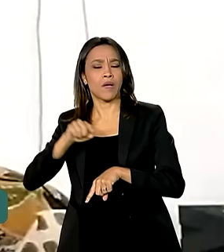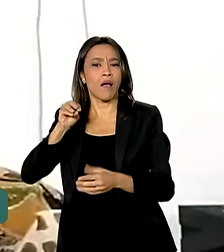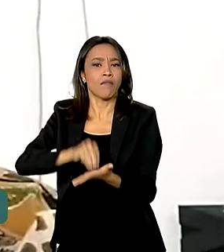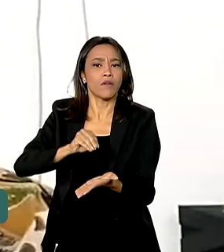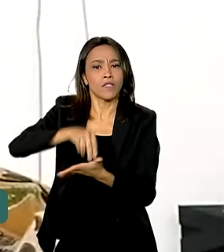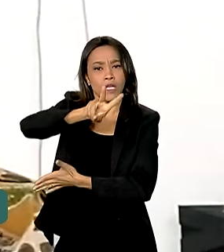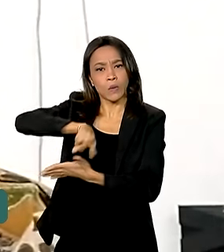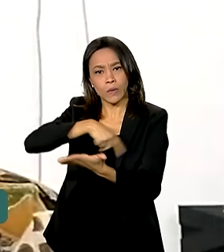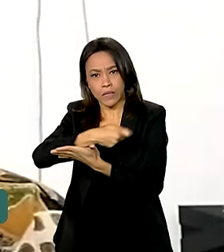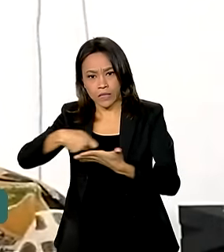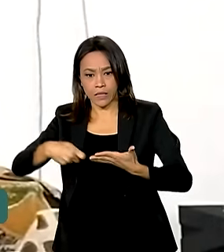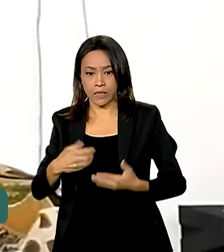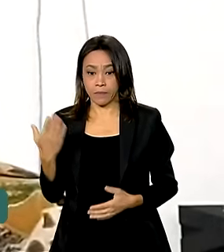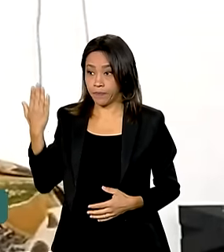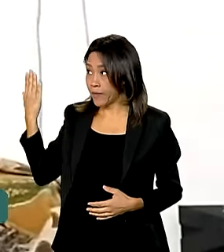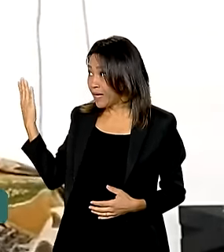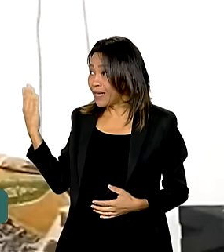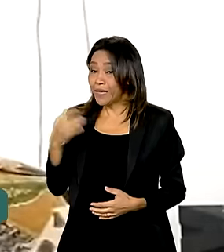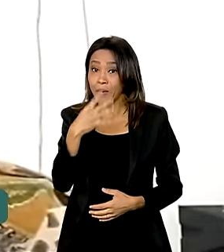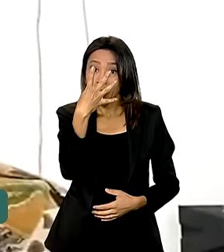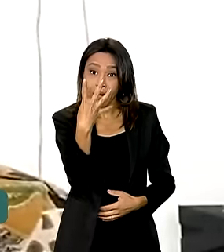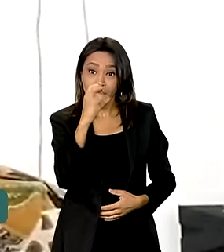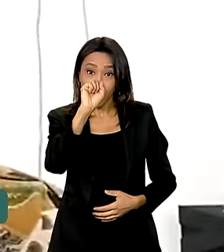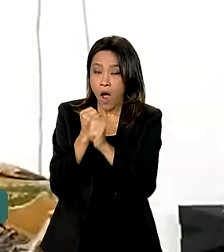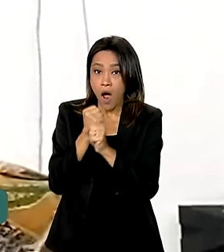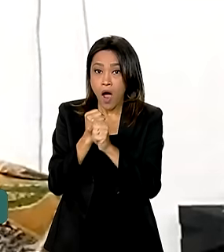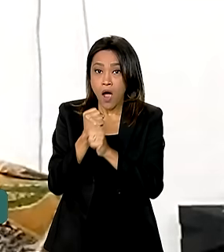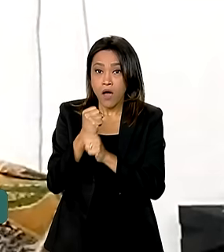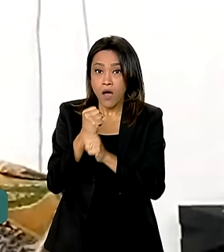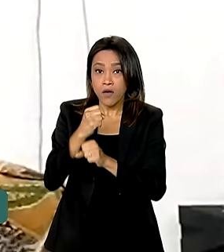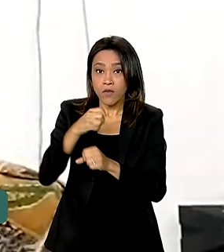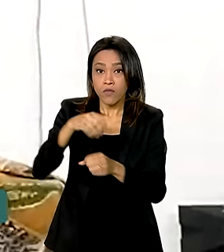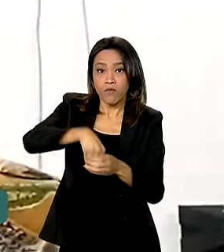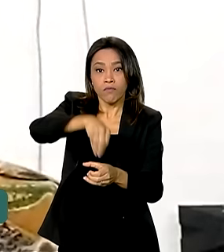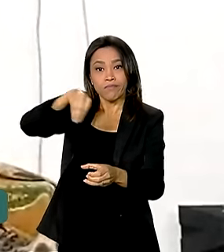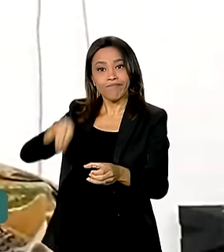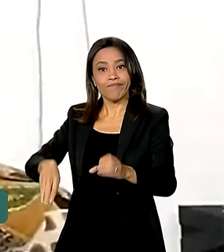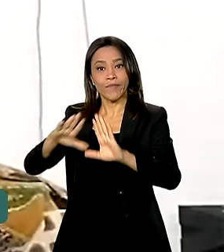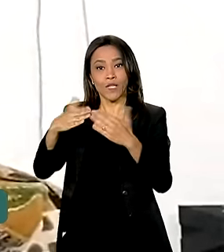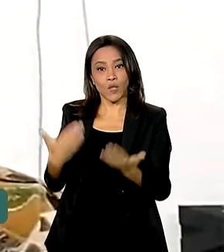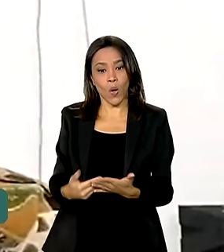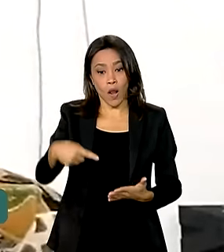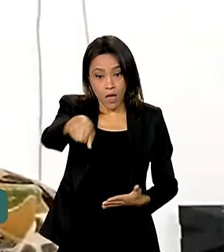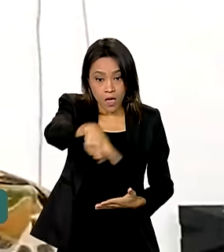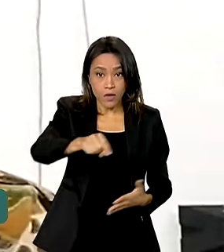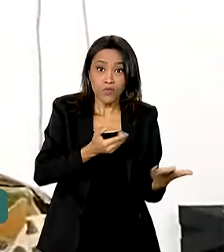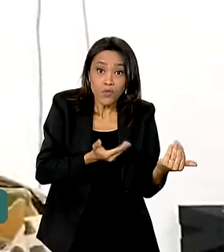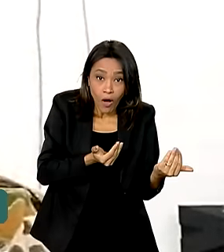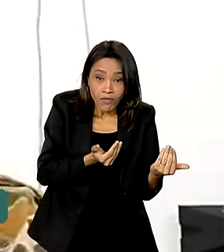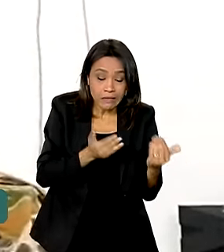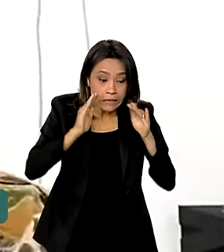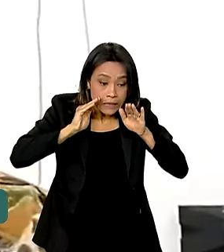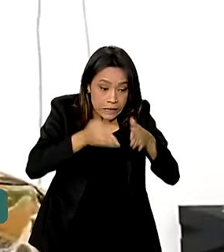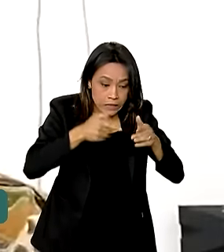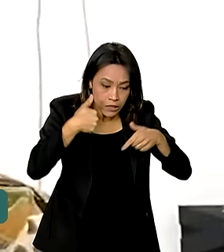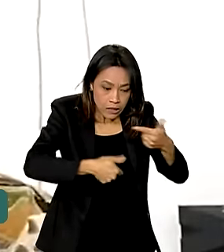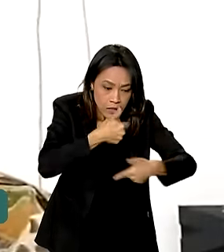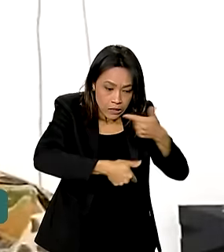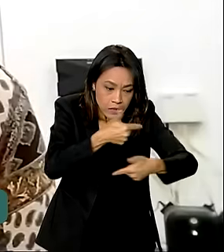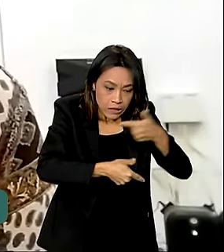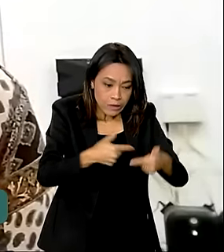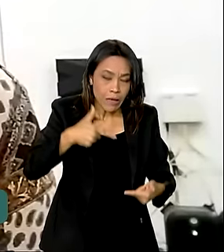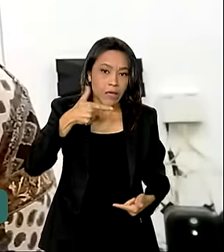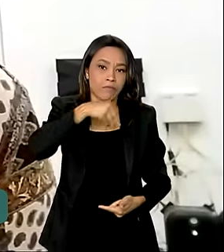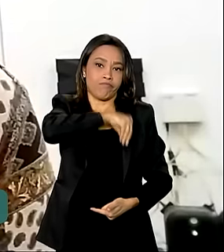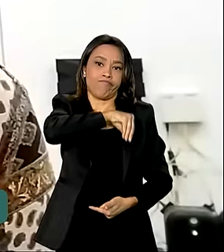Foram 48 anos fora de uma sala de aula. Quando jovem, a prioridade era trabalhar para se sustentar.